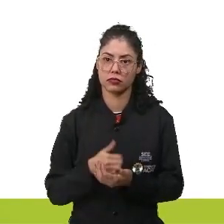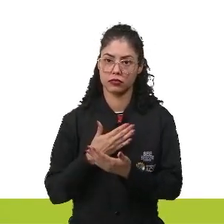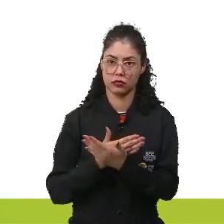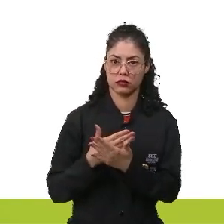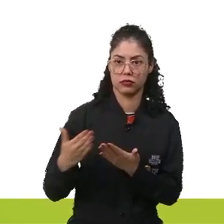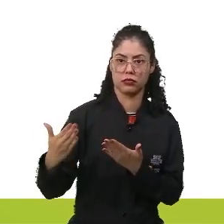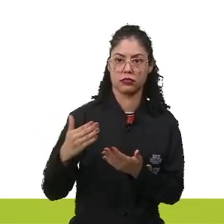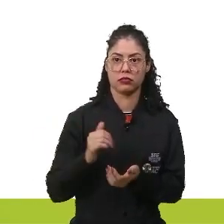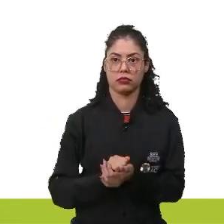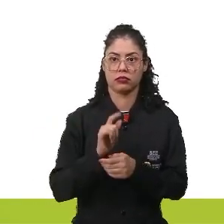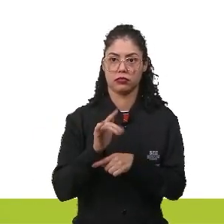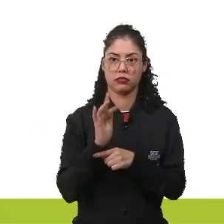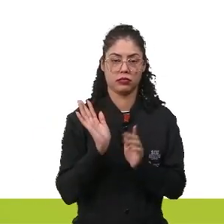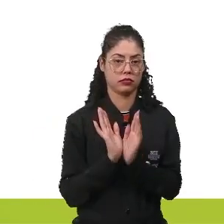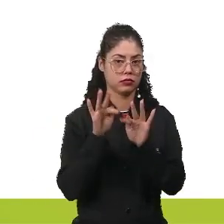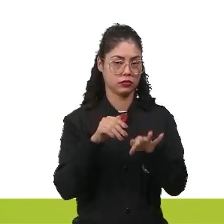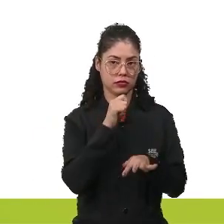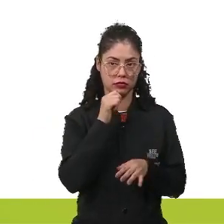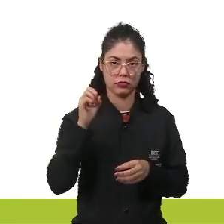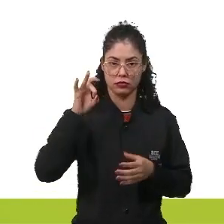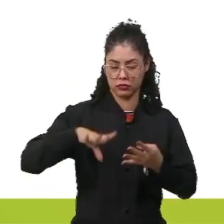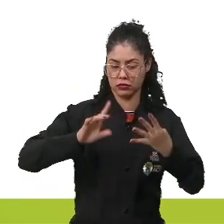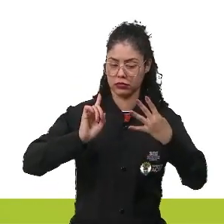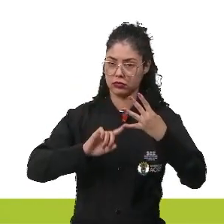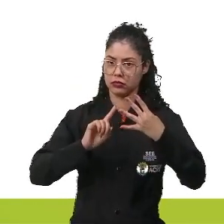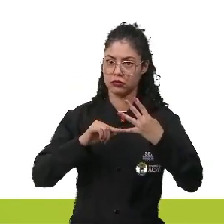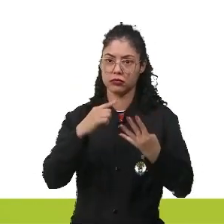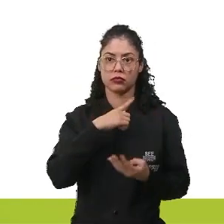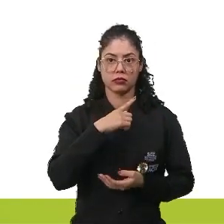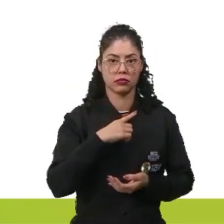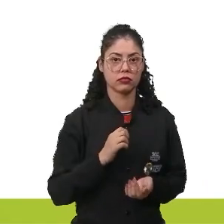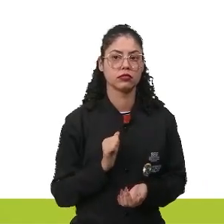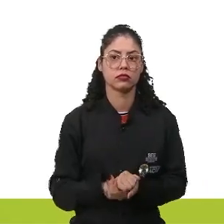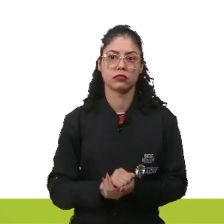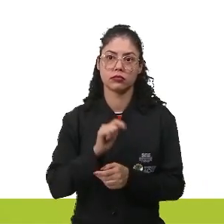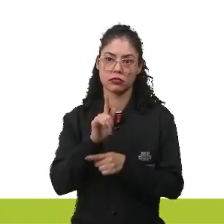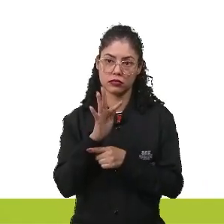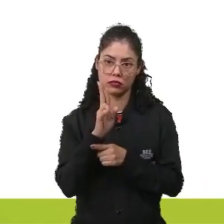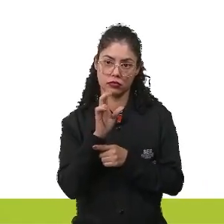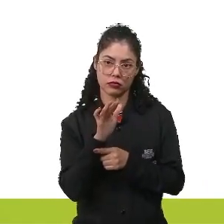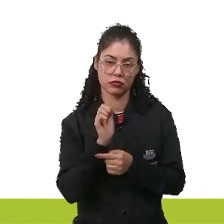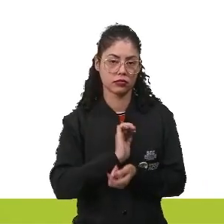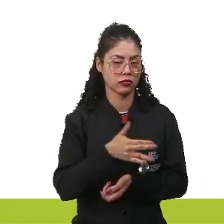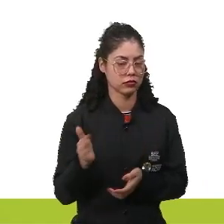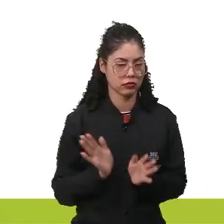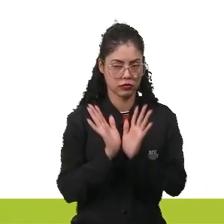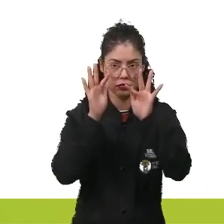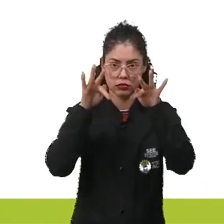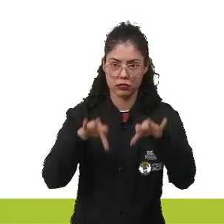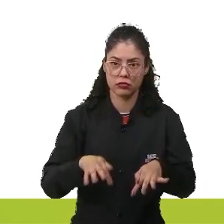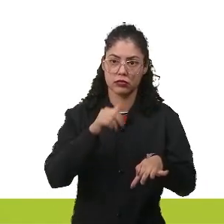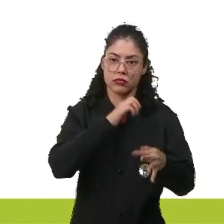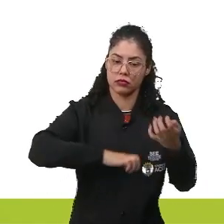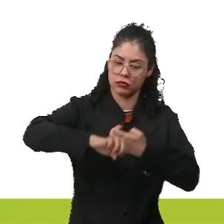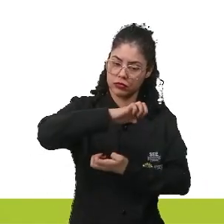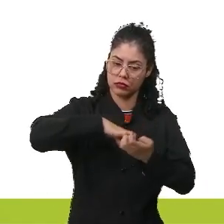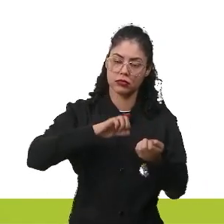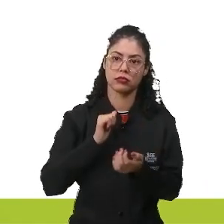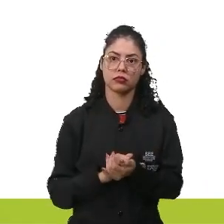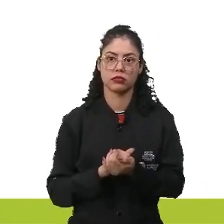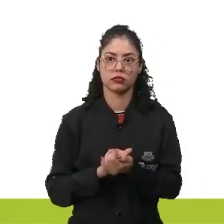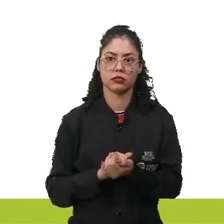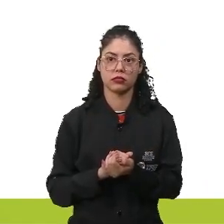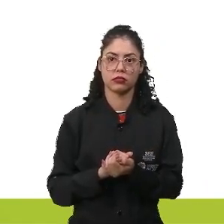o governo girondino. E por fim, na última fase, aí você já tem o golpe de 18 de Brumário, que é quando termina a revolução e Napoleão